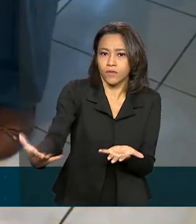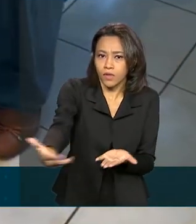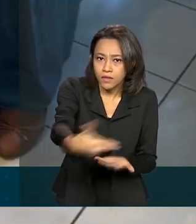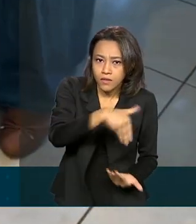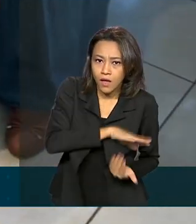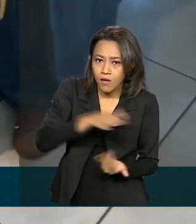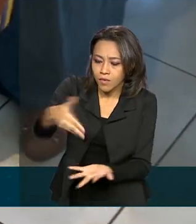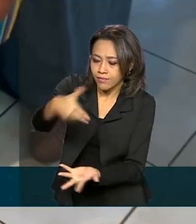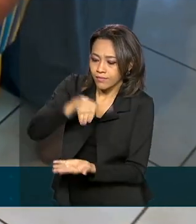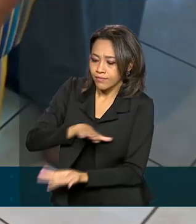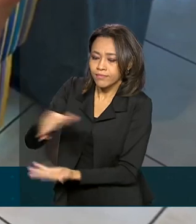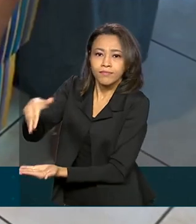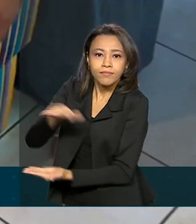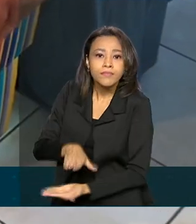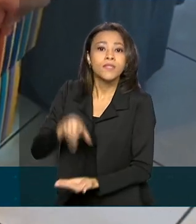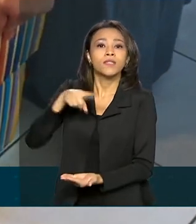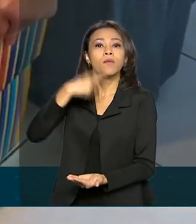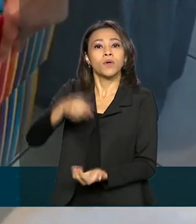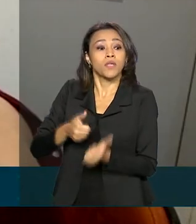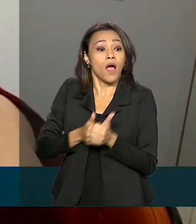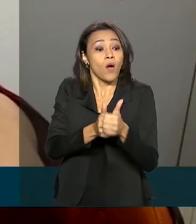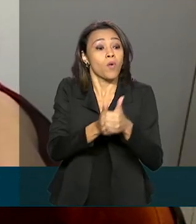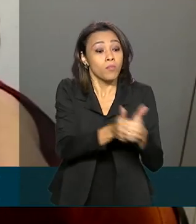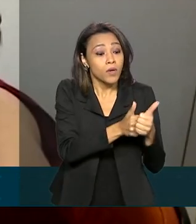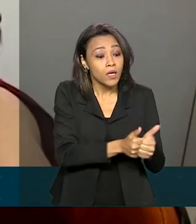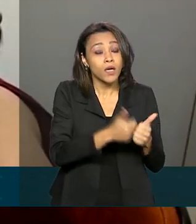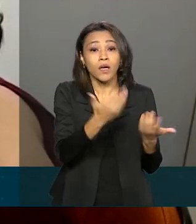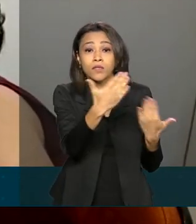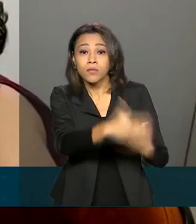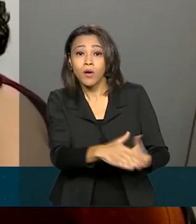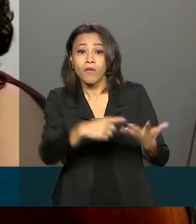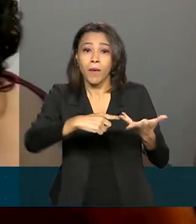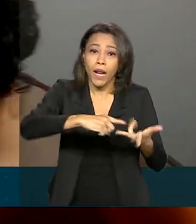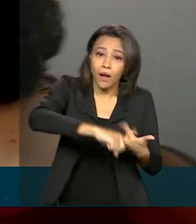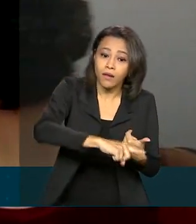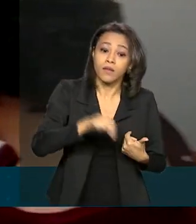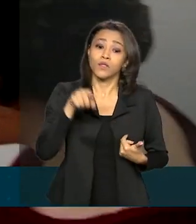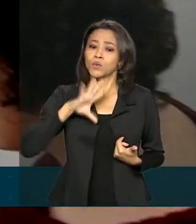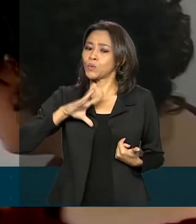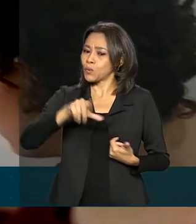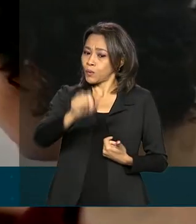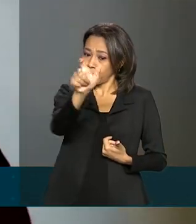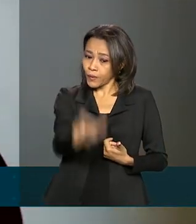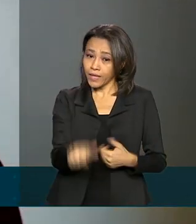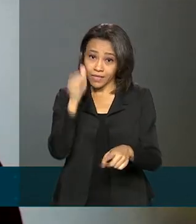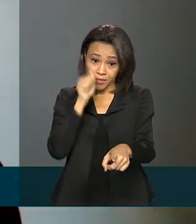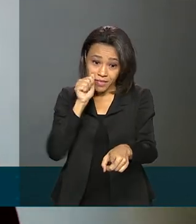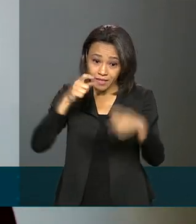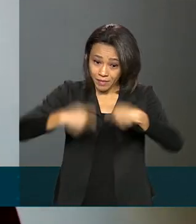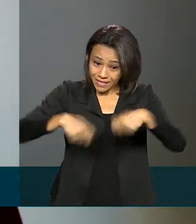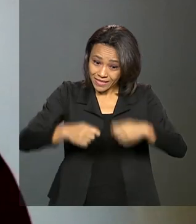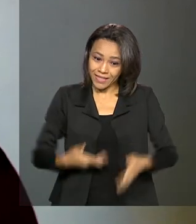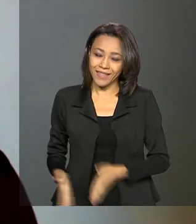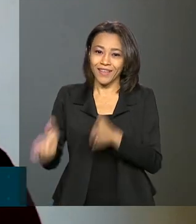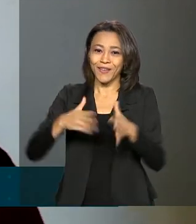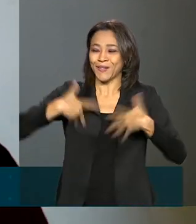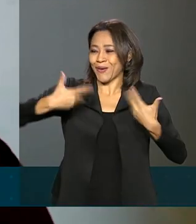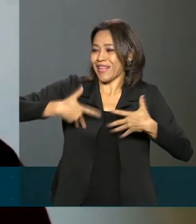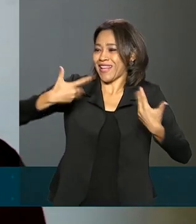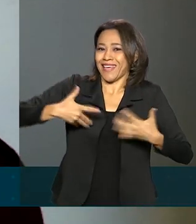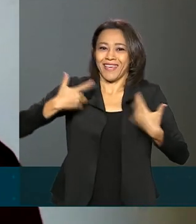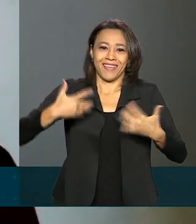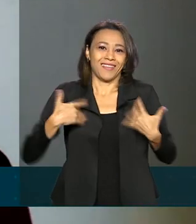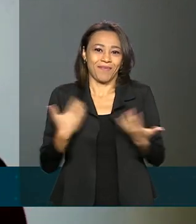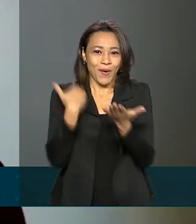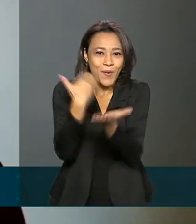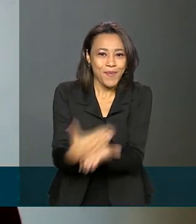acompanhamento para a realização dos exames. Tudo o que a Ana Beatriz estava precisando. Estou muito animada para começar esse projeto.